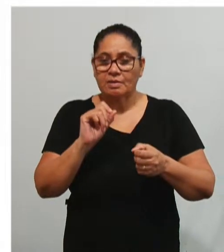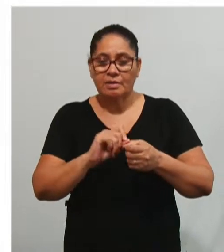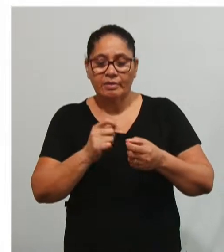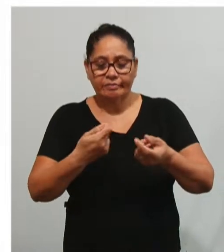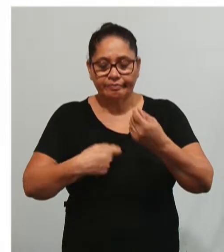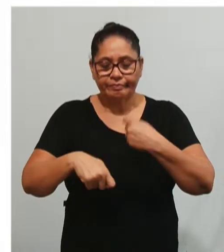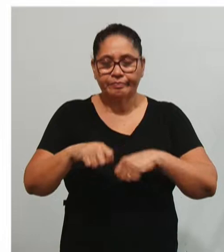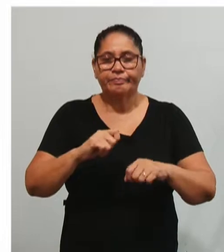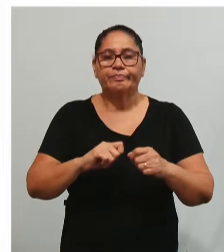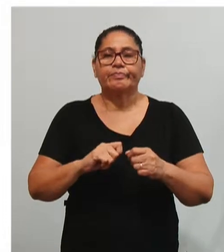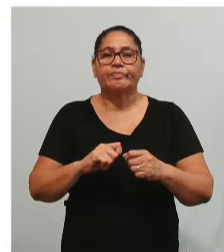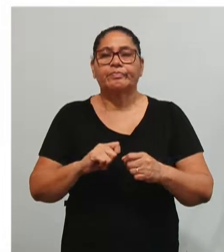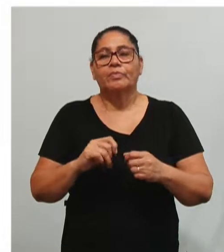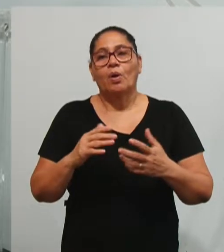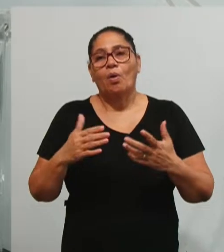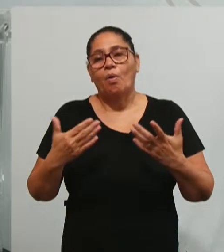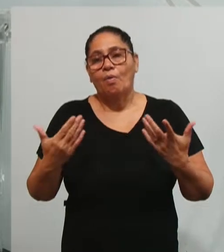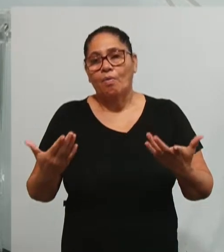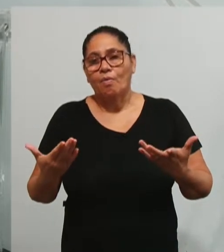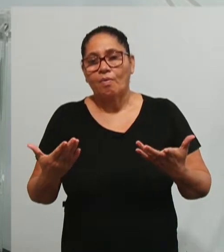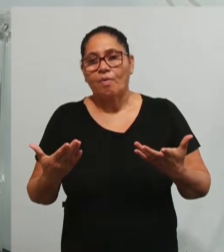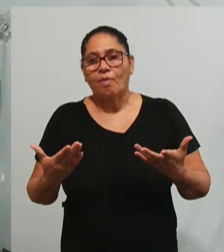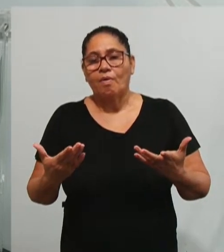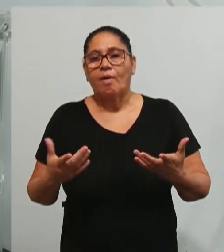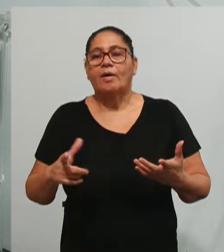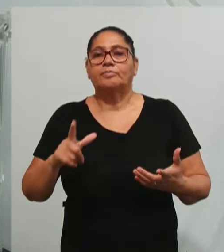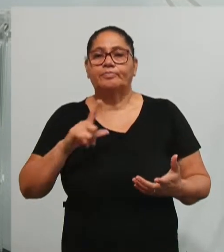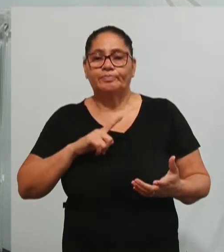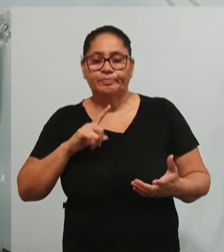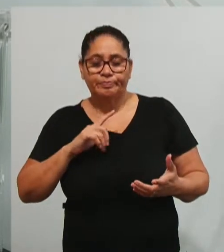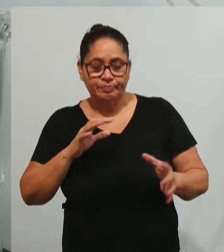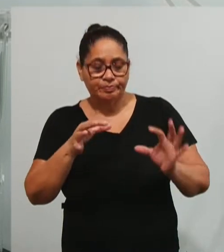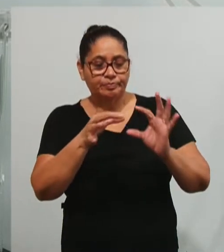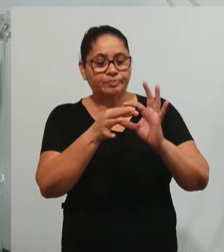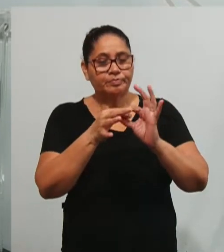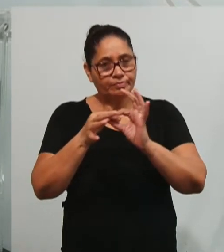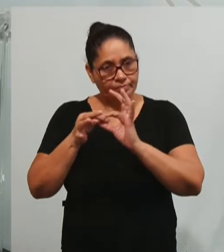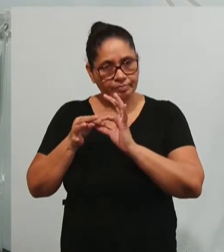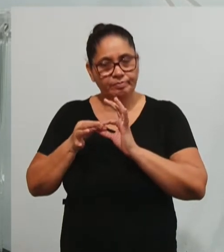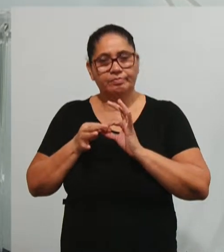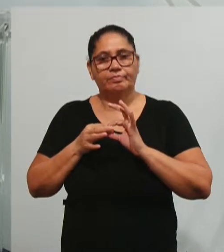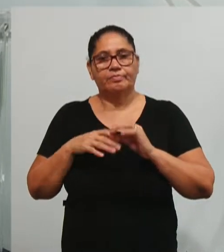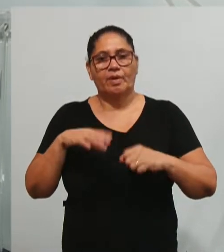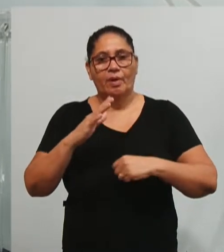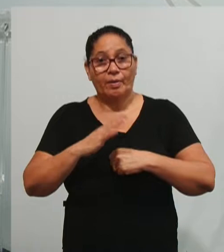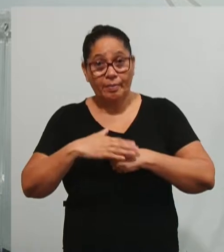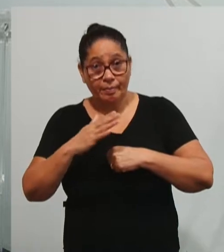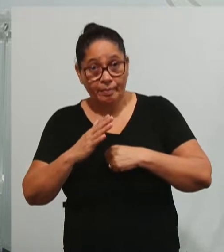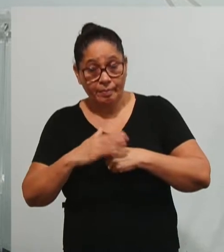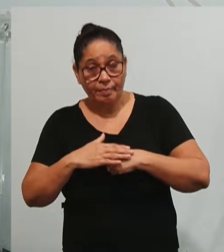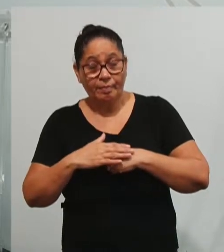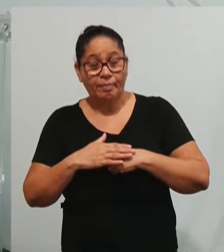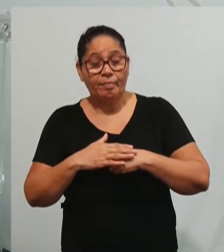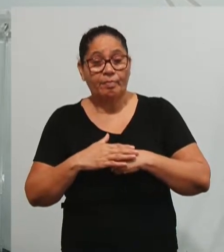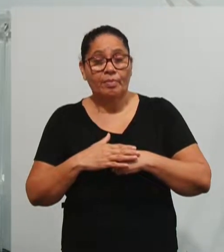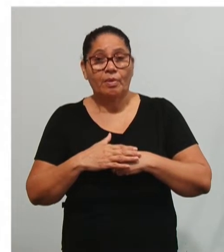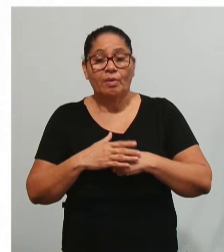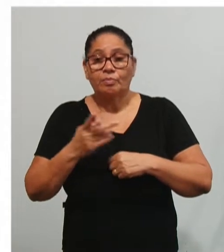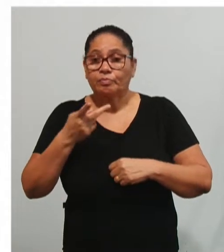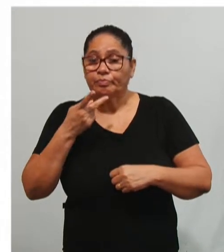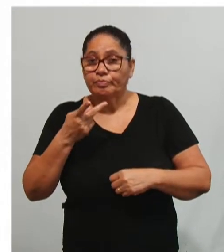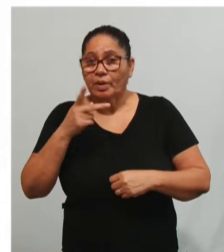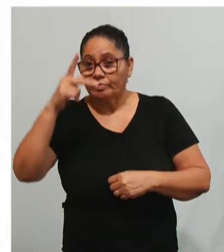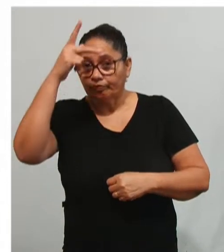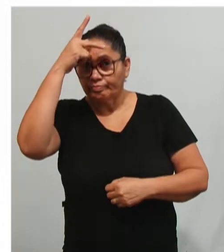administração. Ou seja, há uma interligação de cada elemento com o outro, como se a gente pudesse dizer que